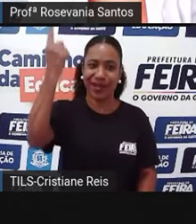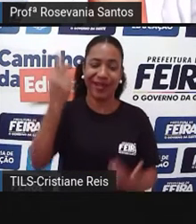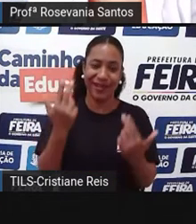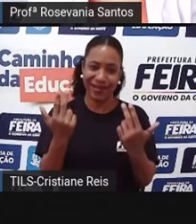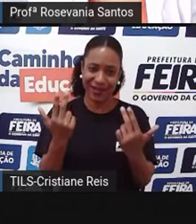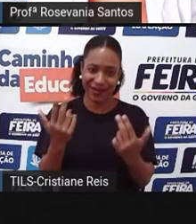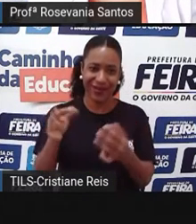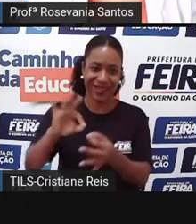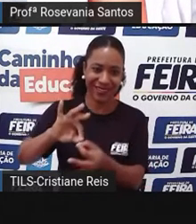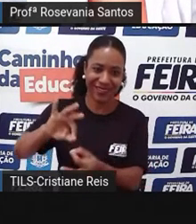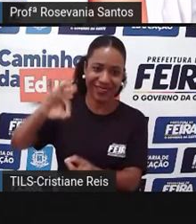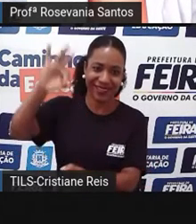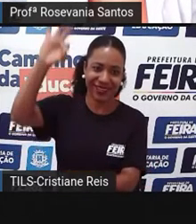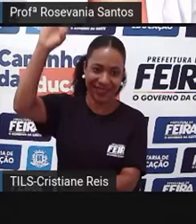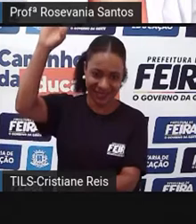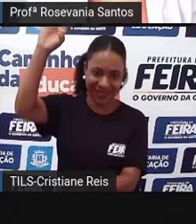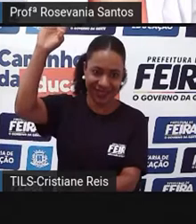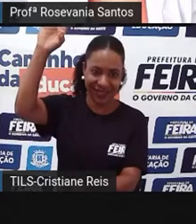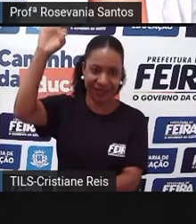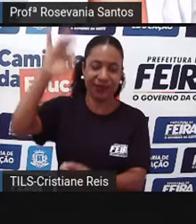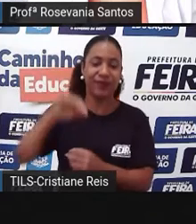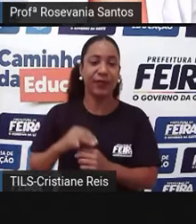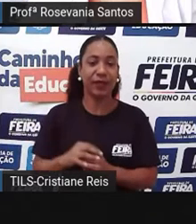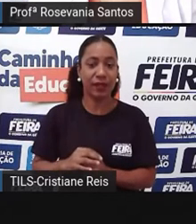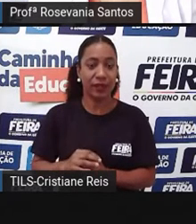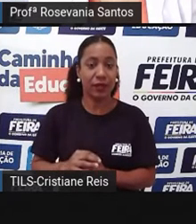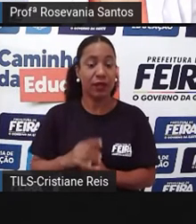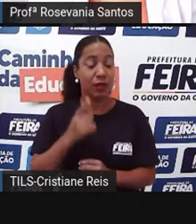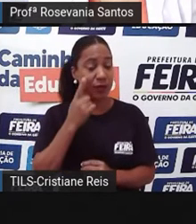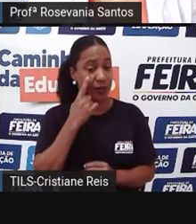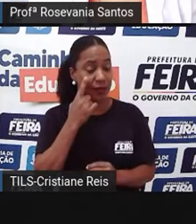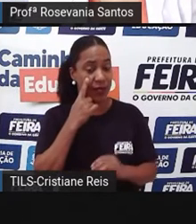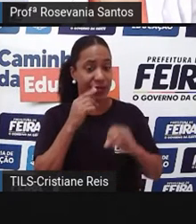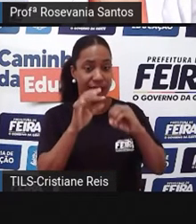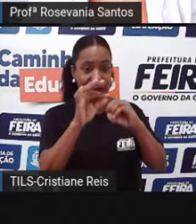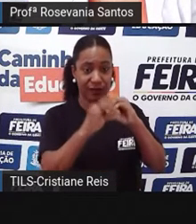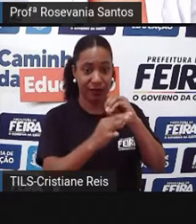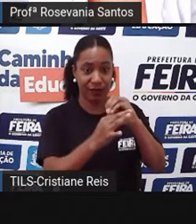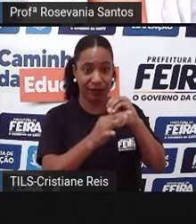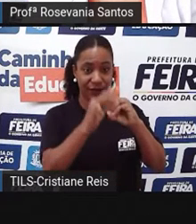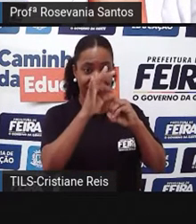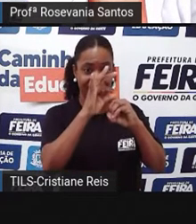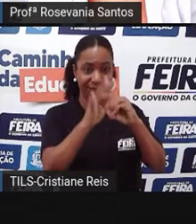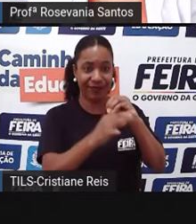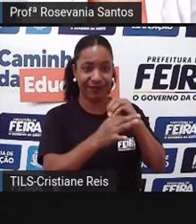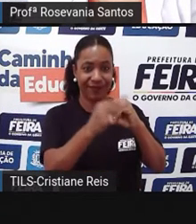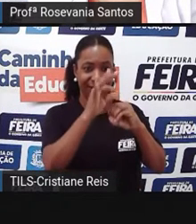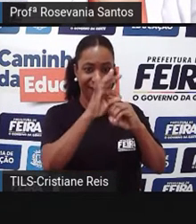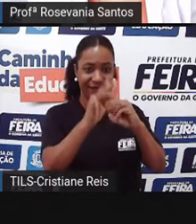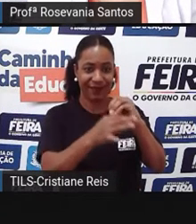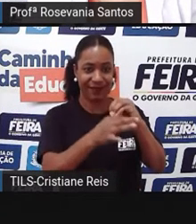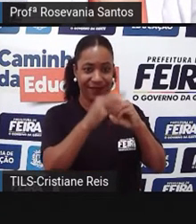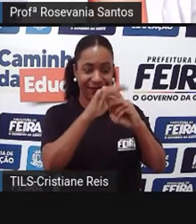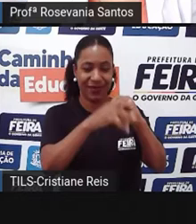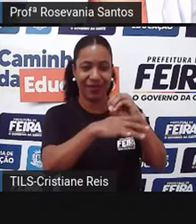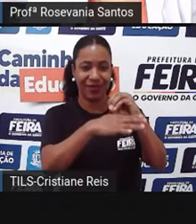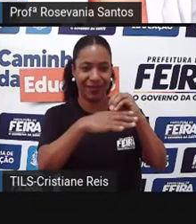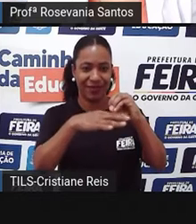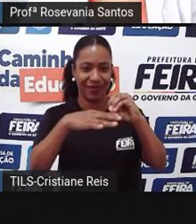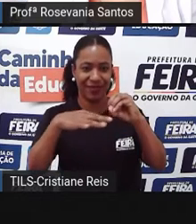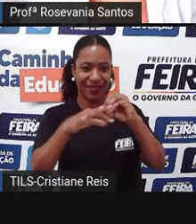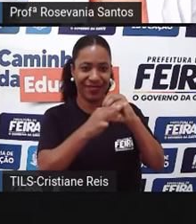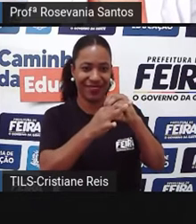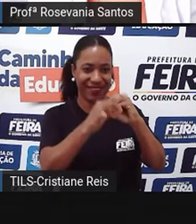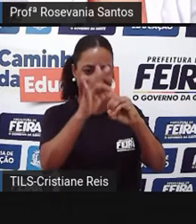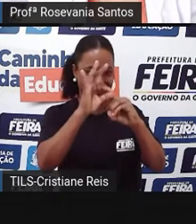cima, pra ver o tamanho dela. E já a altitude, eu tenho um parâmetro no meio, digamos que aqui seja o nível do mar, que é o zero, e aí eu meço